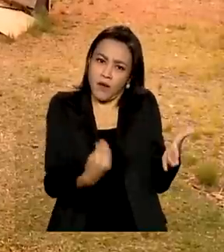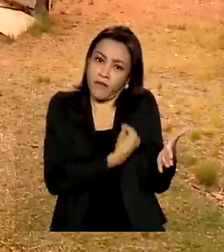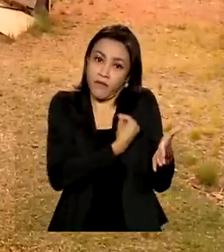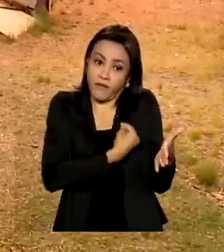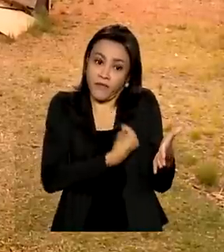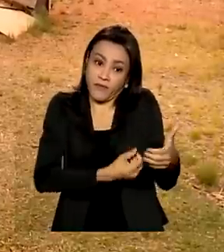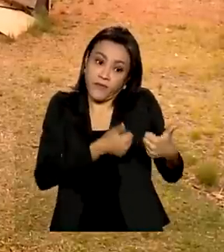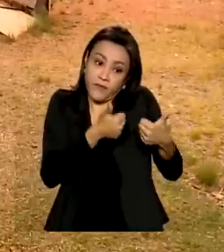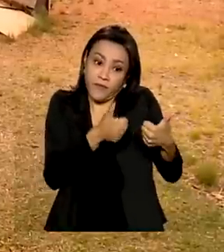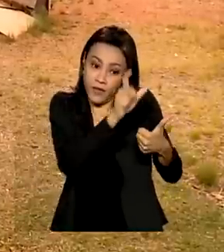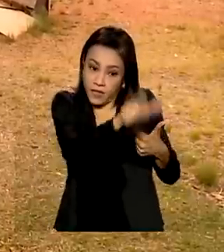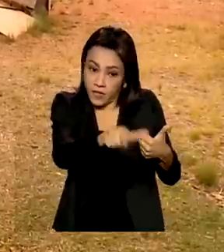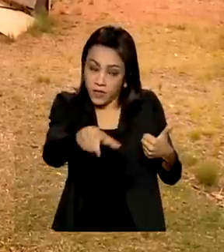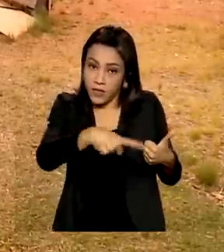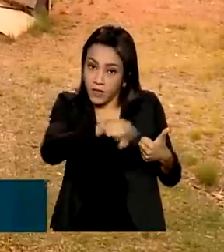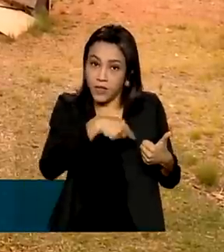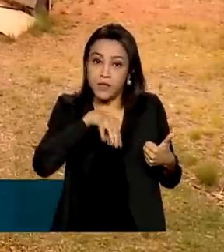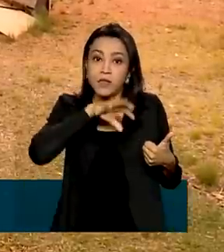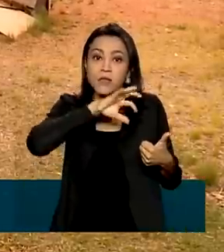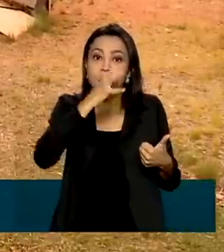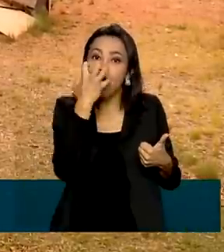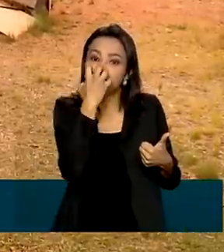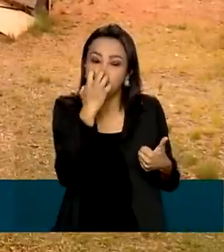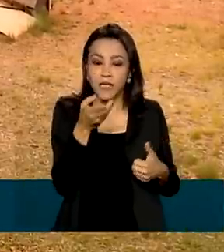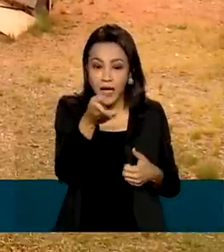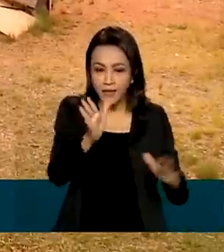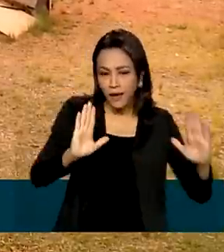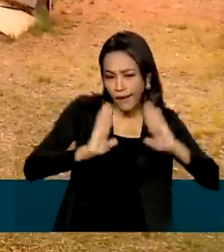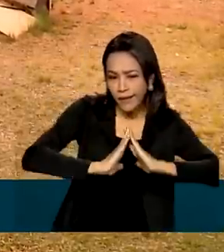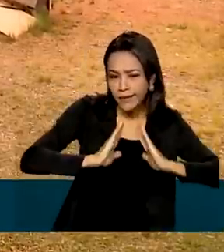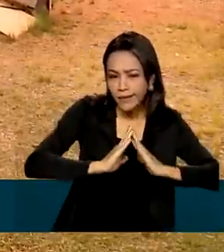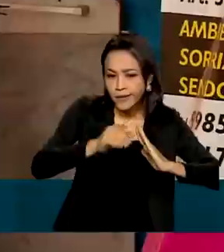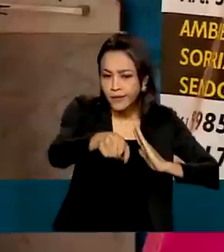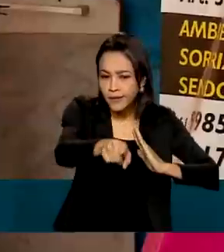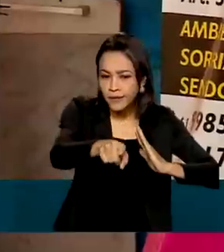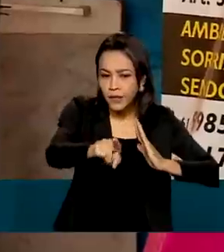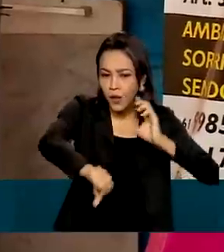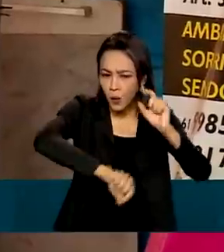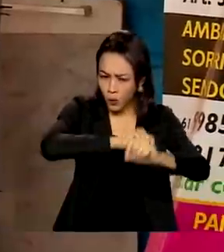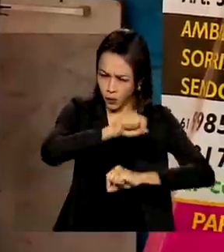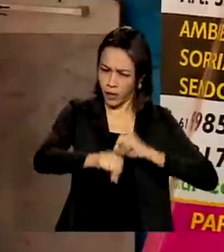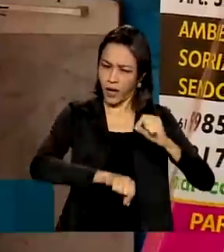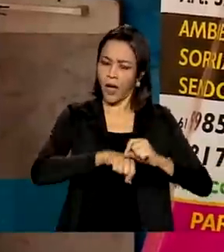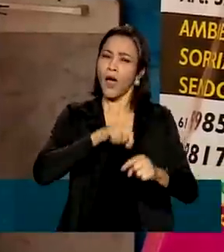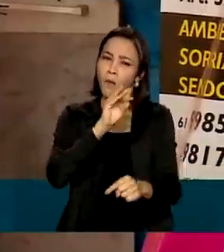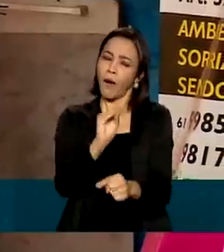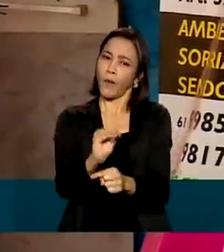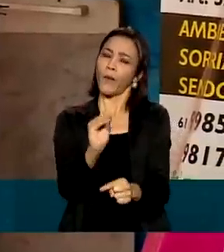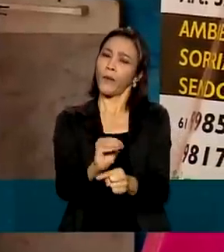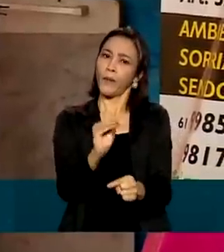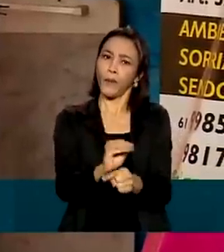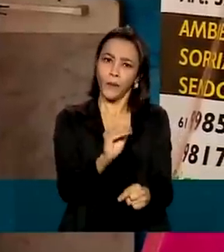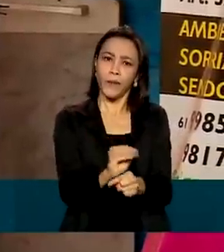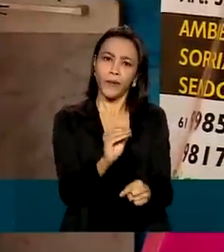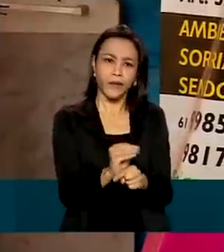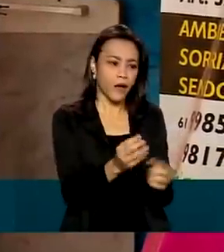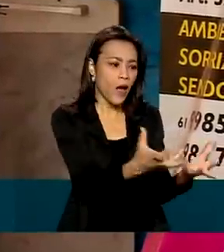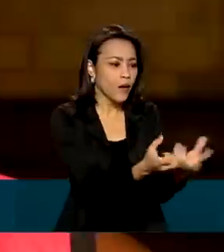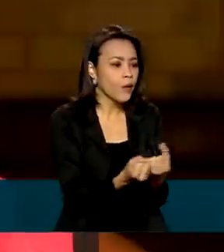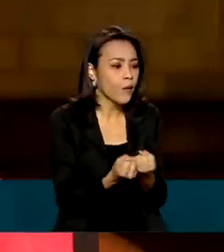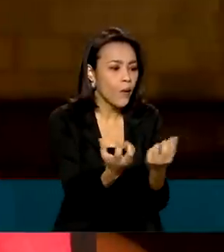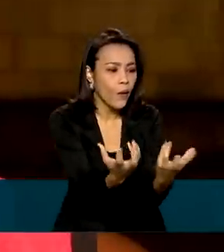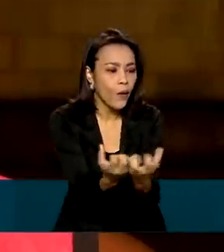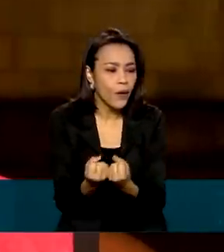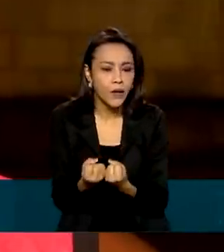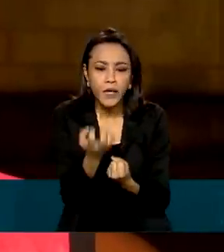Essa casinha improvisada na periferia de Brasília é, na verdade, abrigo comunitário para acolher cachorros de rua.